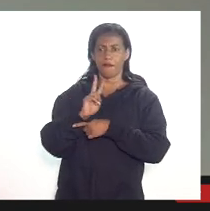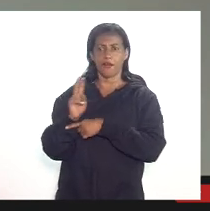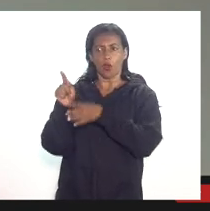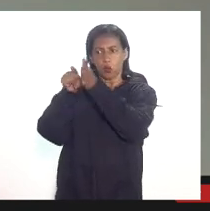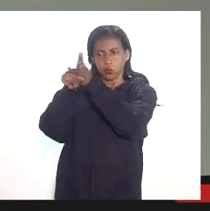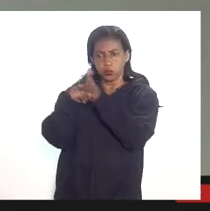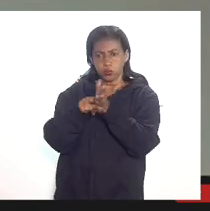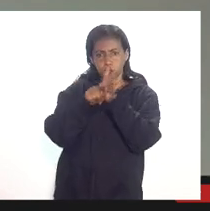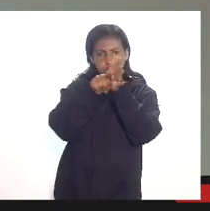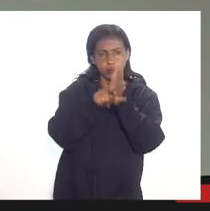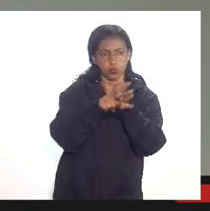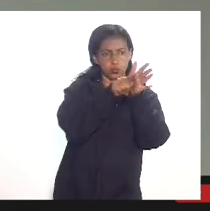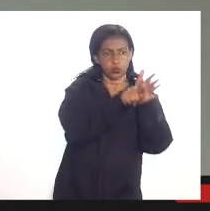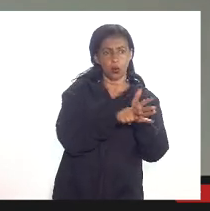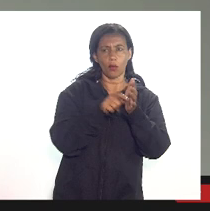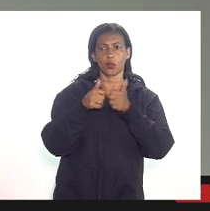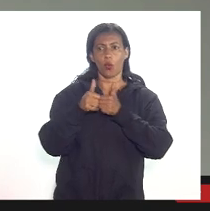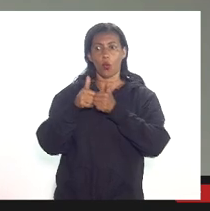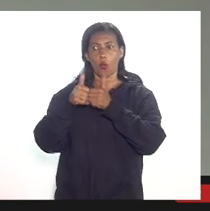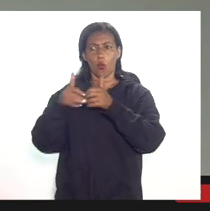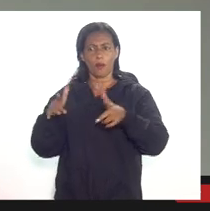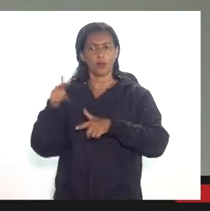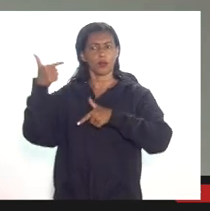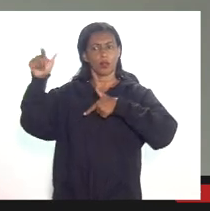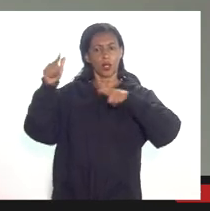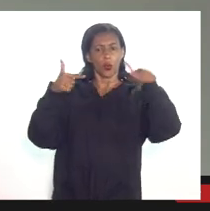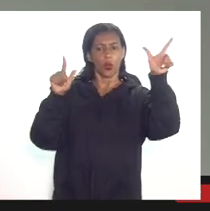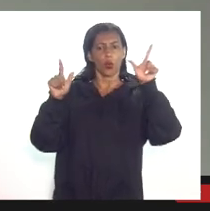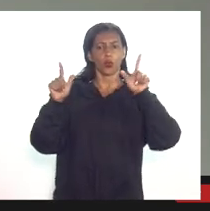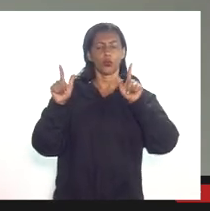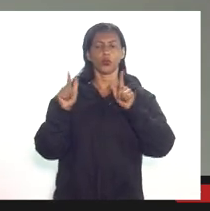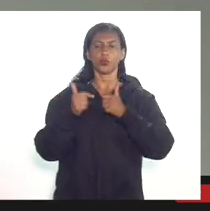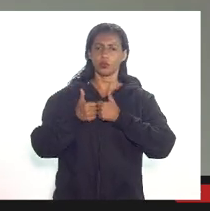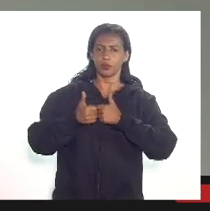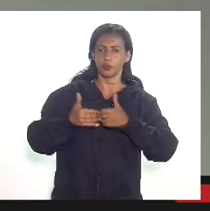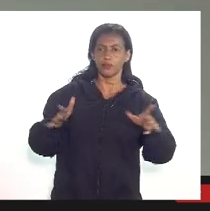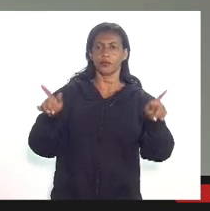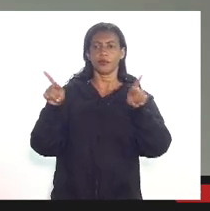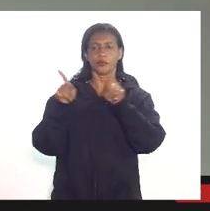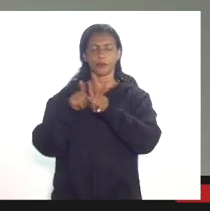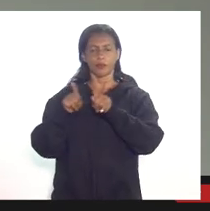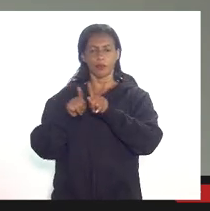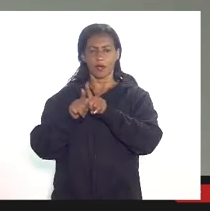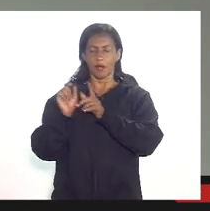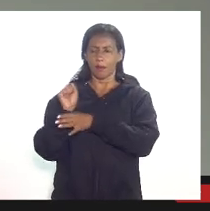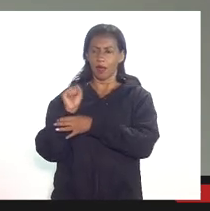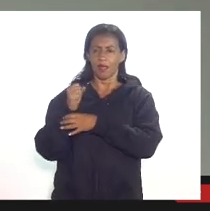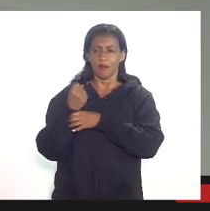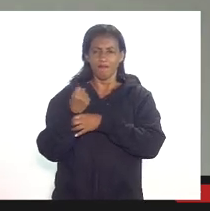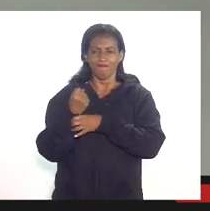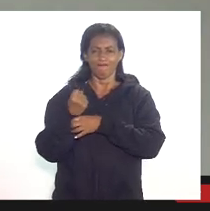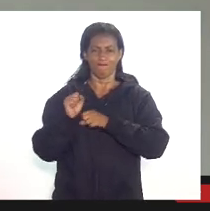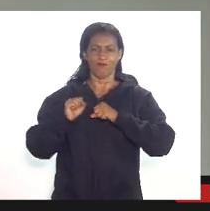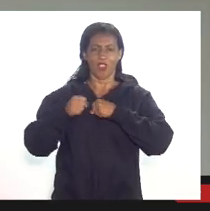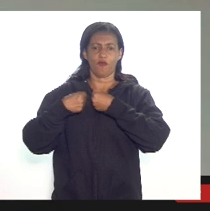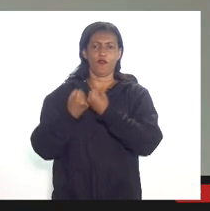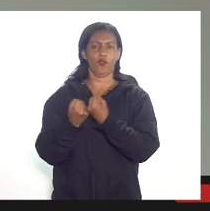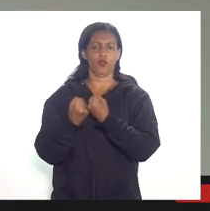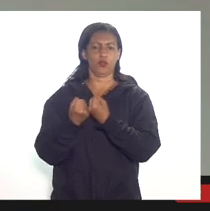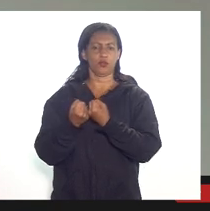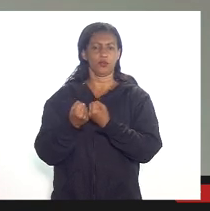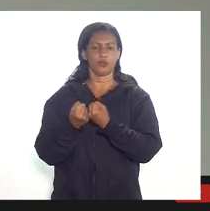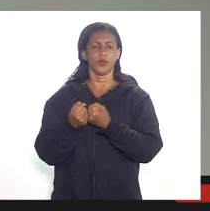AF15. Isso é só o começo. A gente tem outras iniciativas de encaminhamento para reforço nessa área. E, além disso,